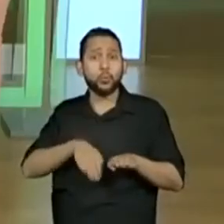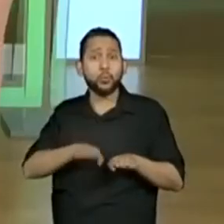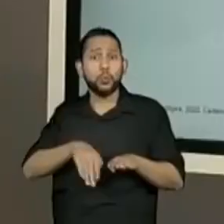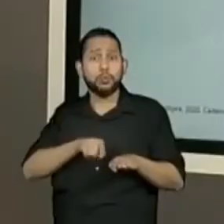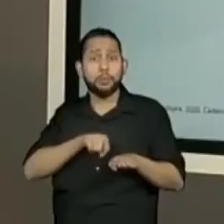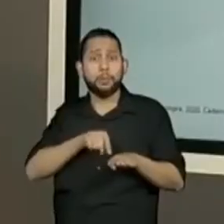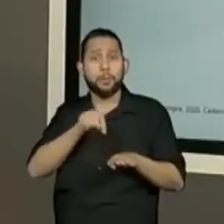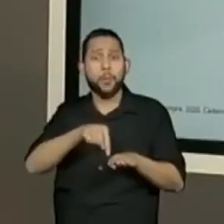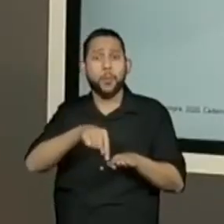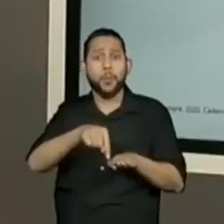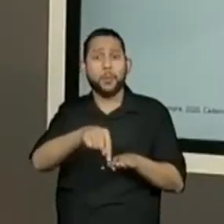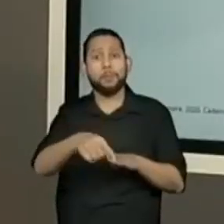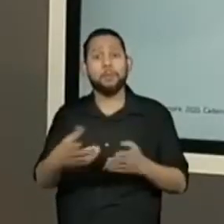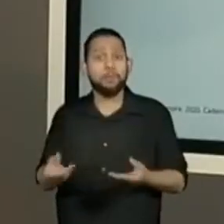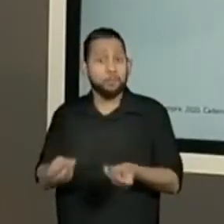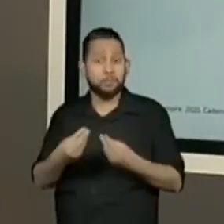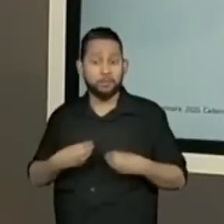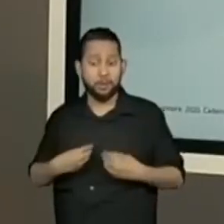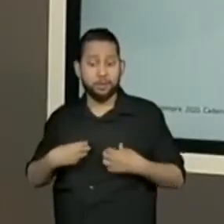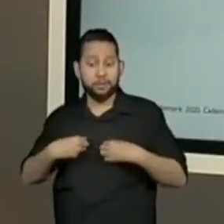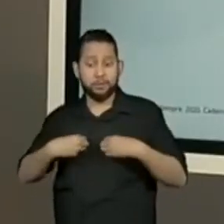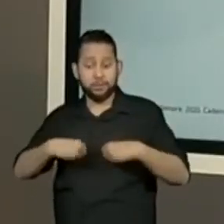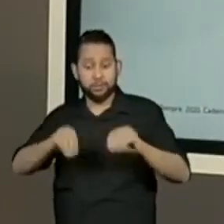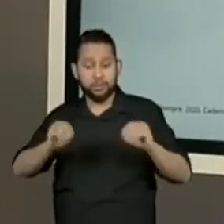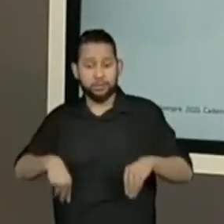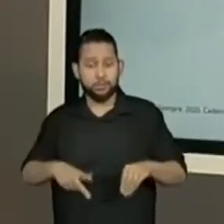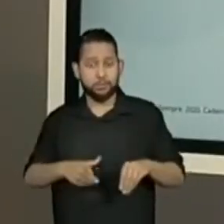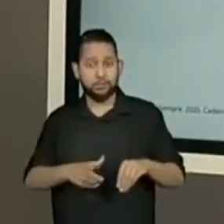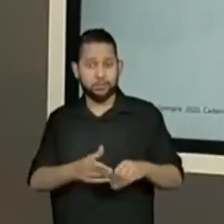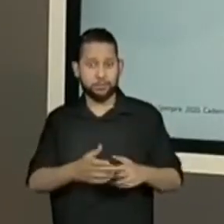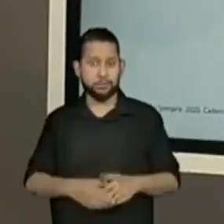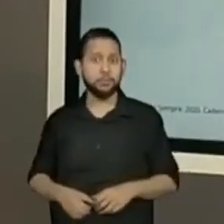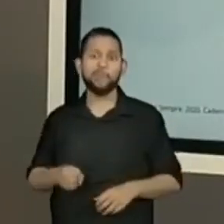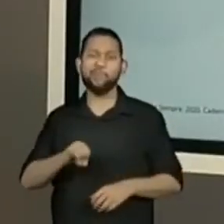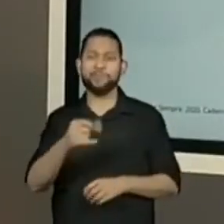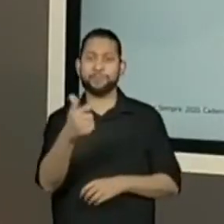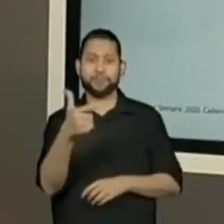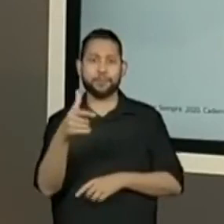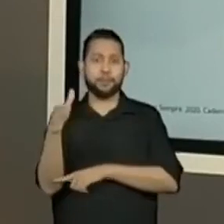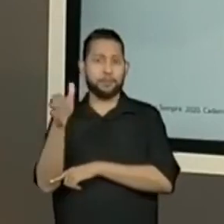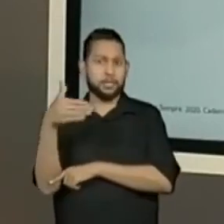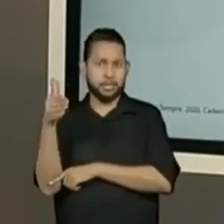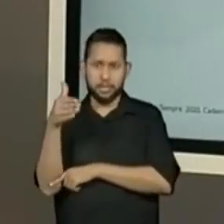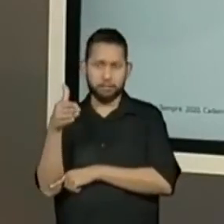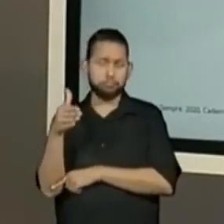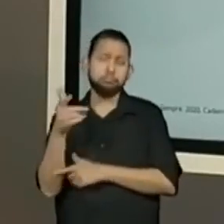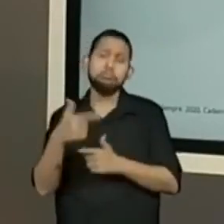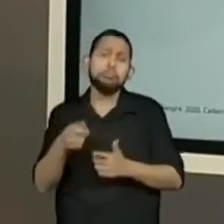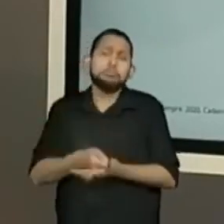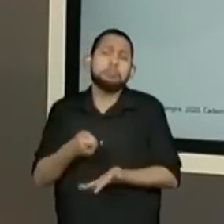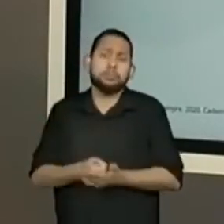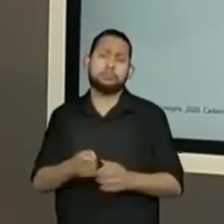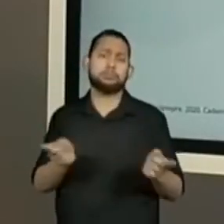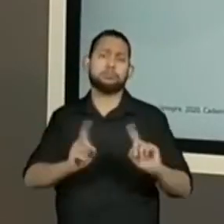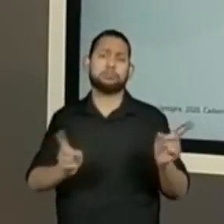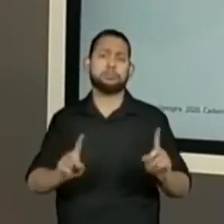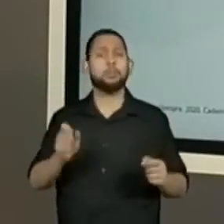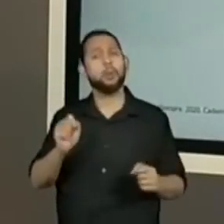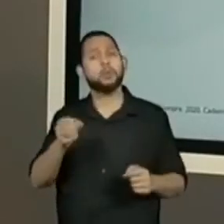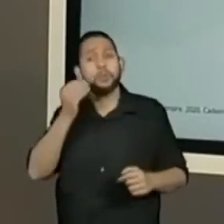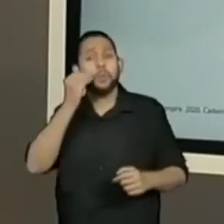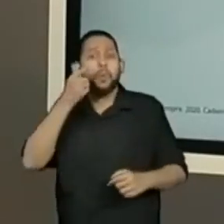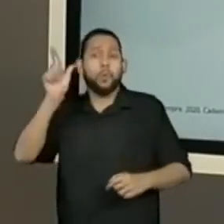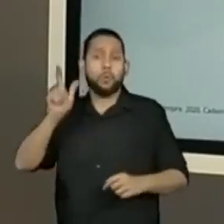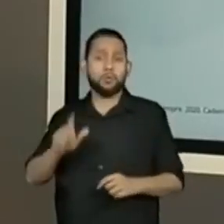tecido. Então, olha lá. Se você não tem uma bandeira, você pode improvisar esses objetos. O importante é que